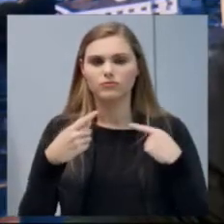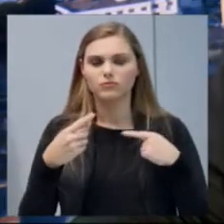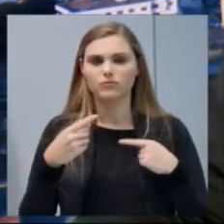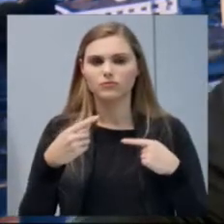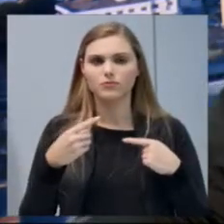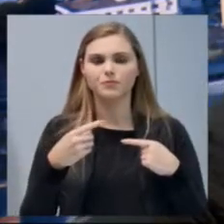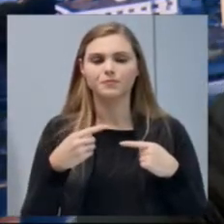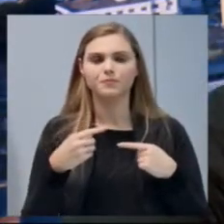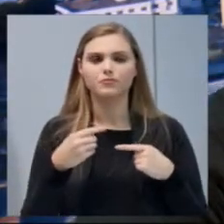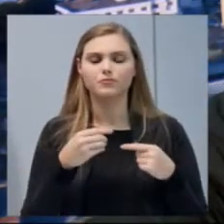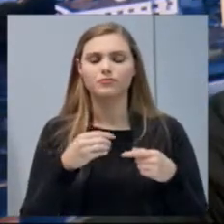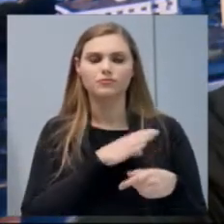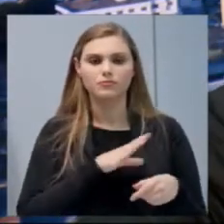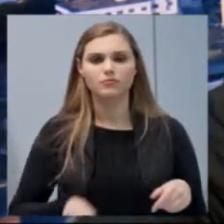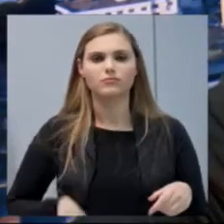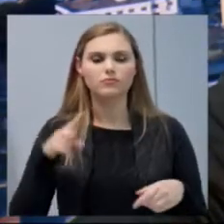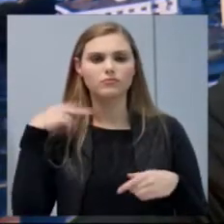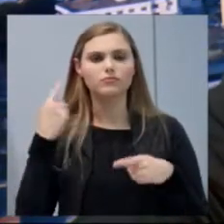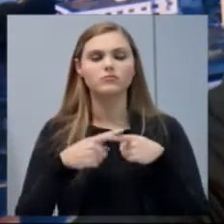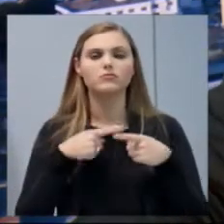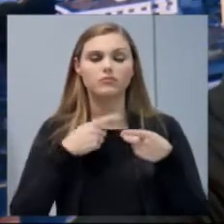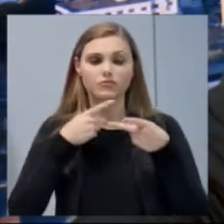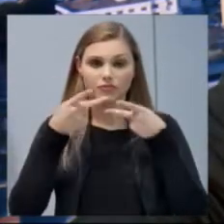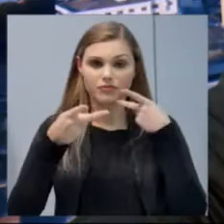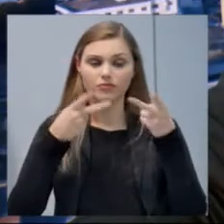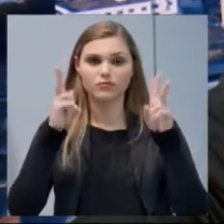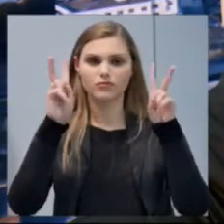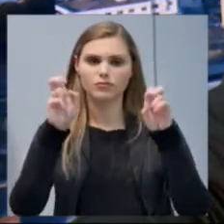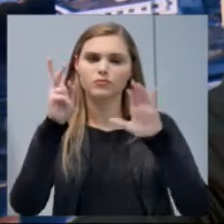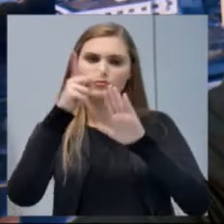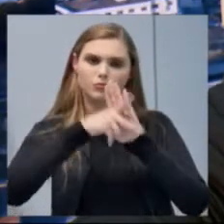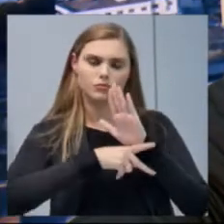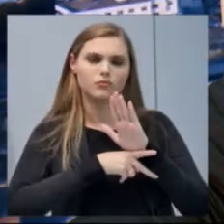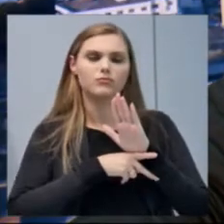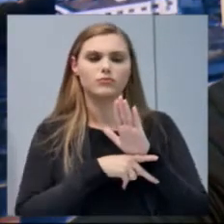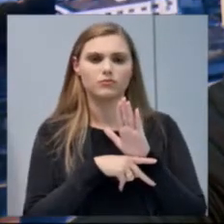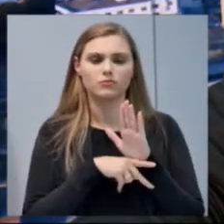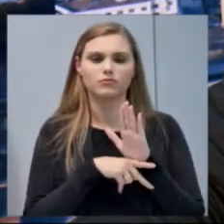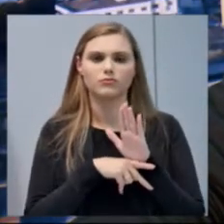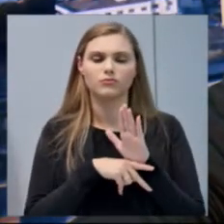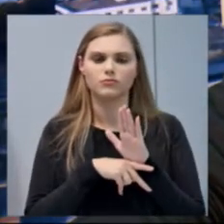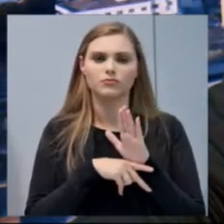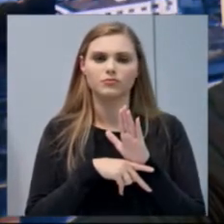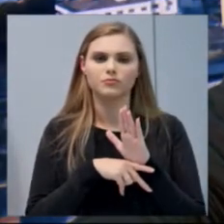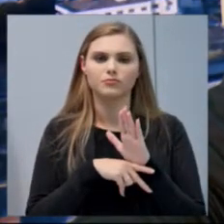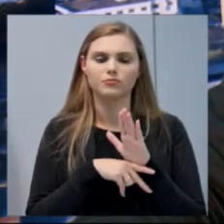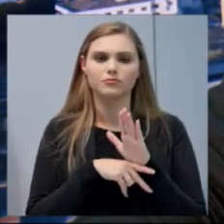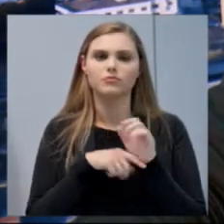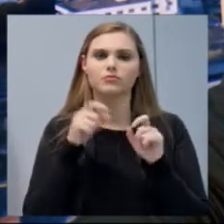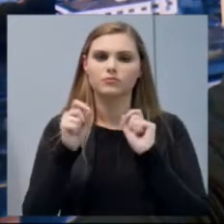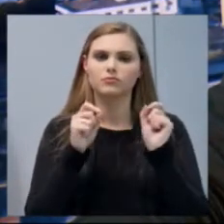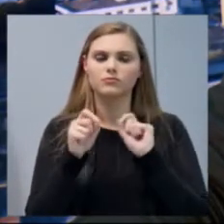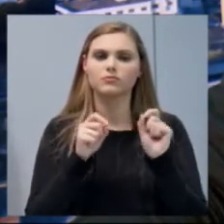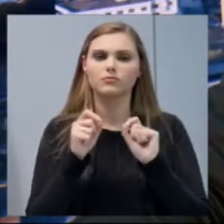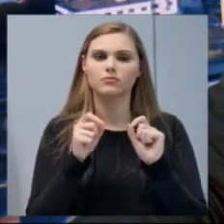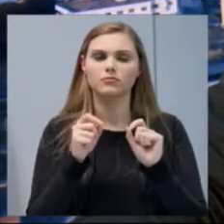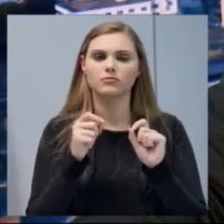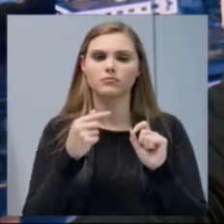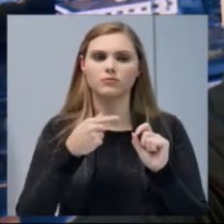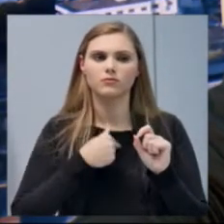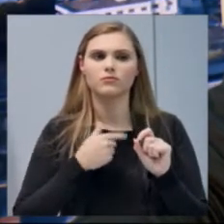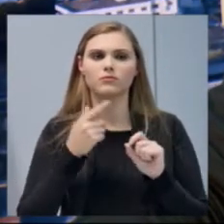uma fala a respeito de um projeto, de uma emenda que nós, aditiva aí o Ricardo,